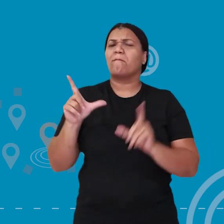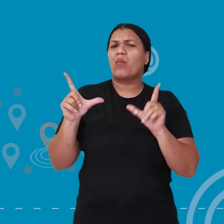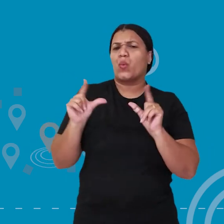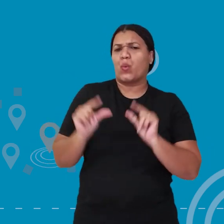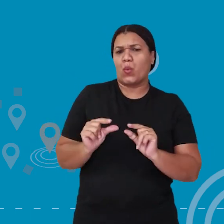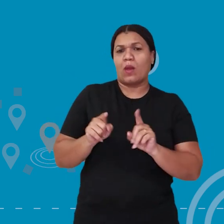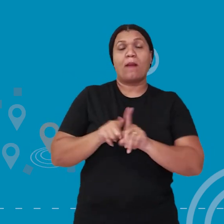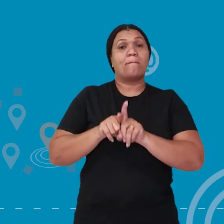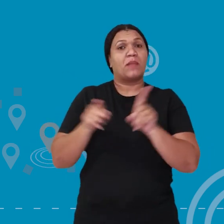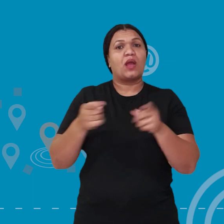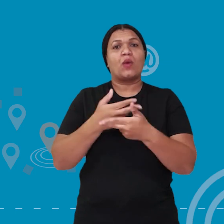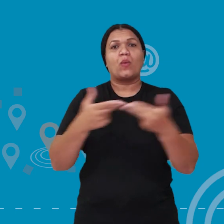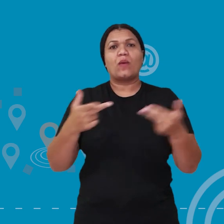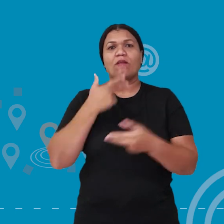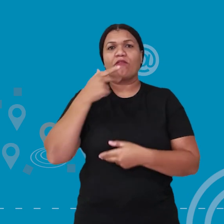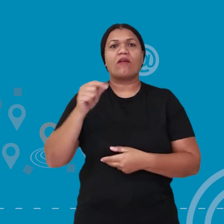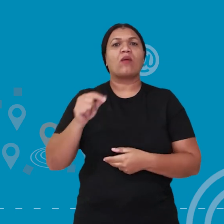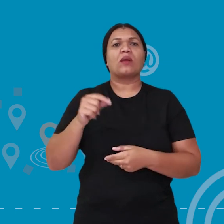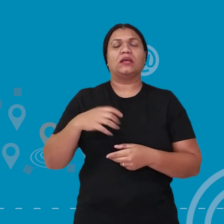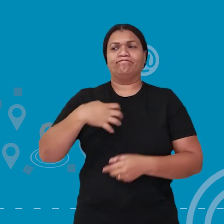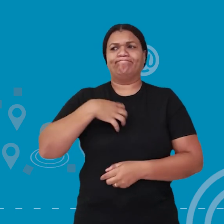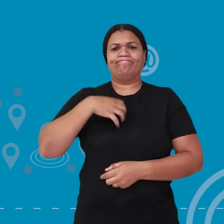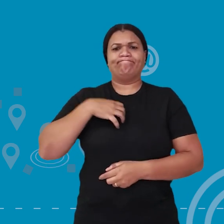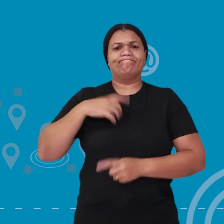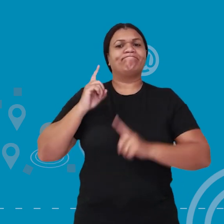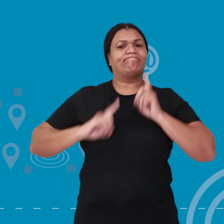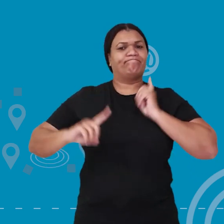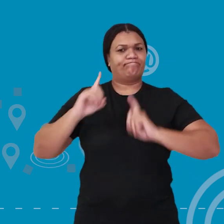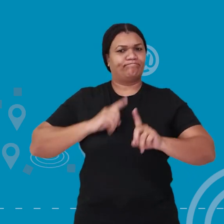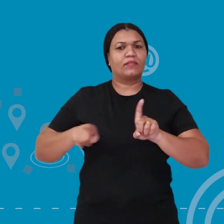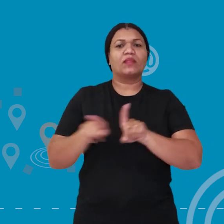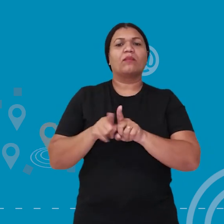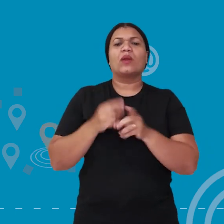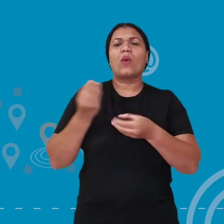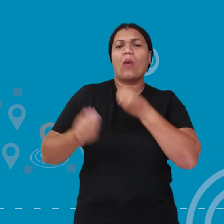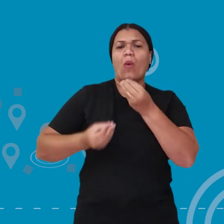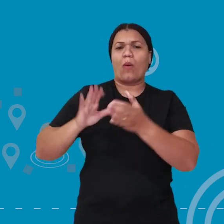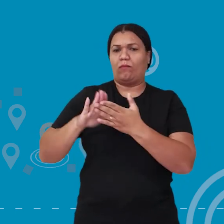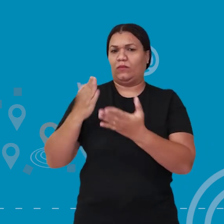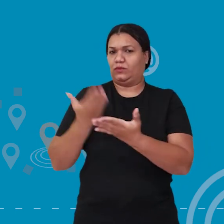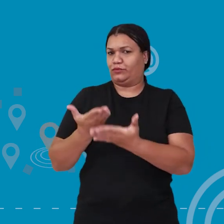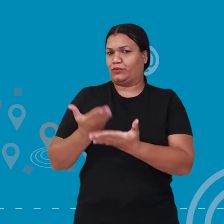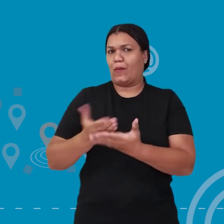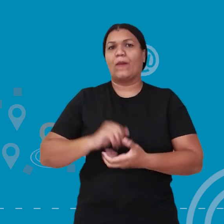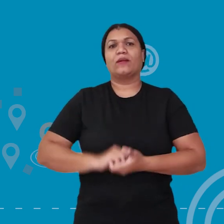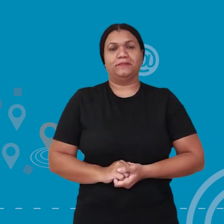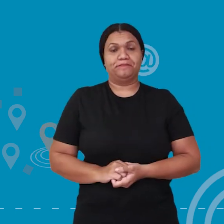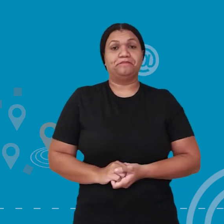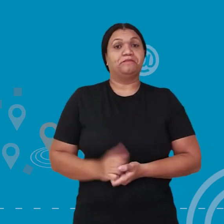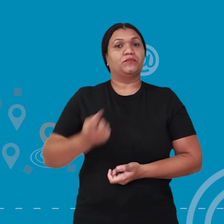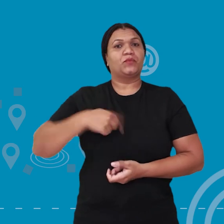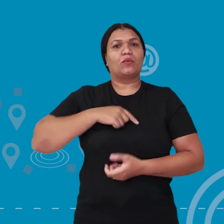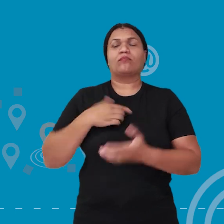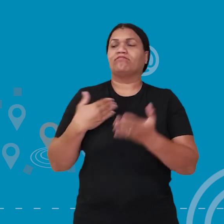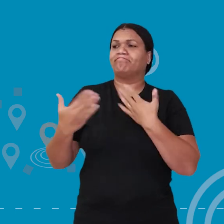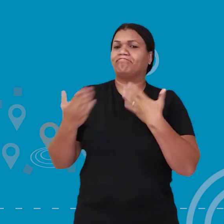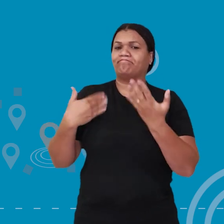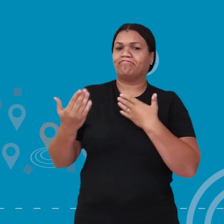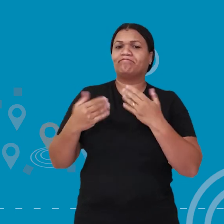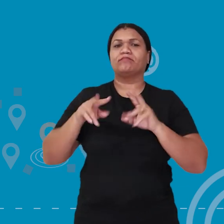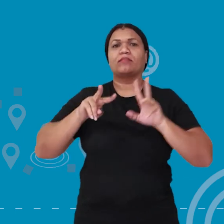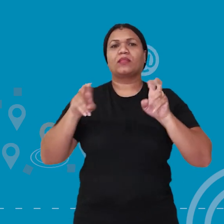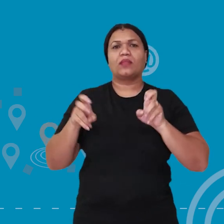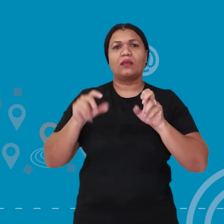dados indicam haver uma relação entre sintomas depressivos e o rendimento escolar. Para